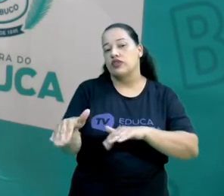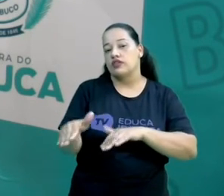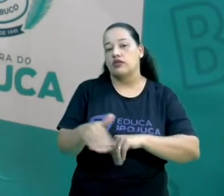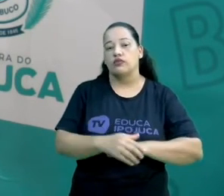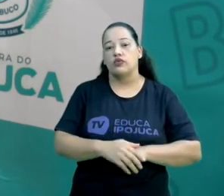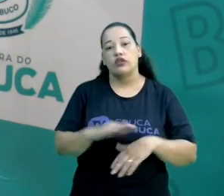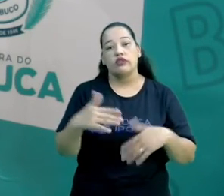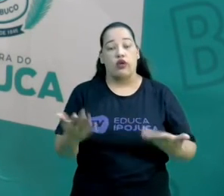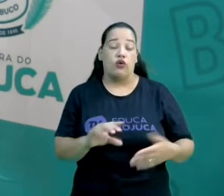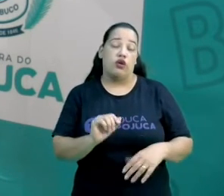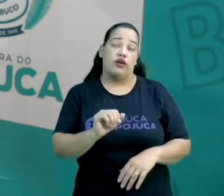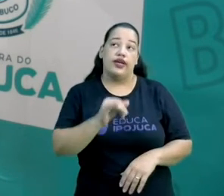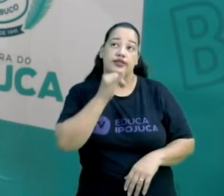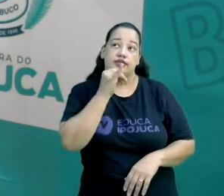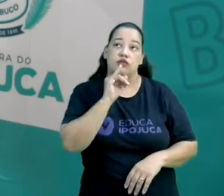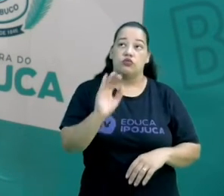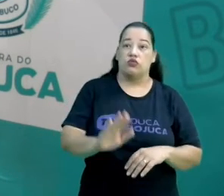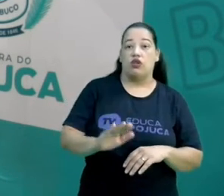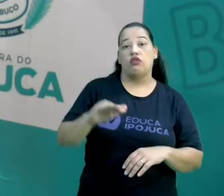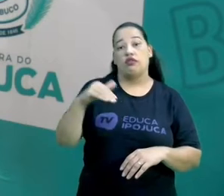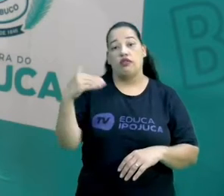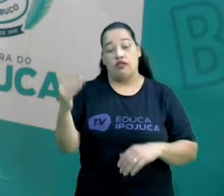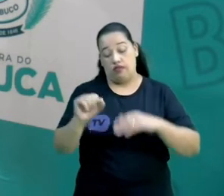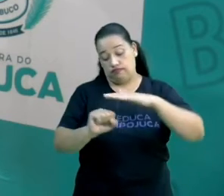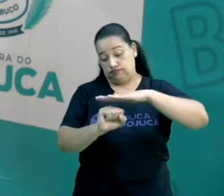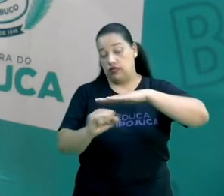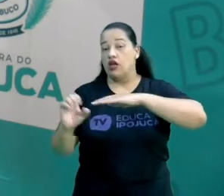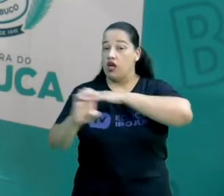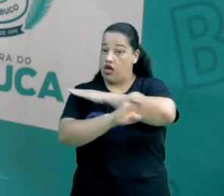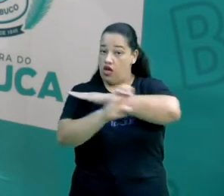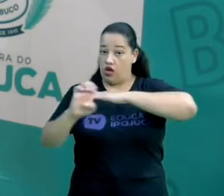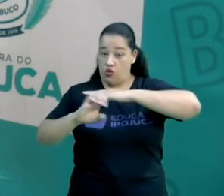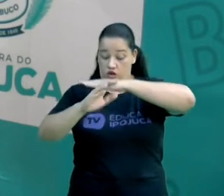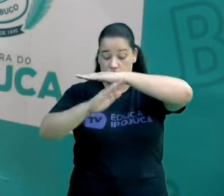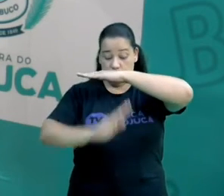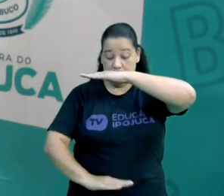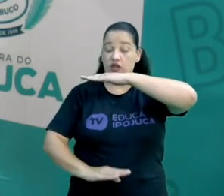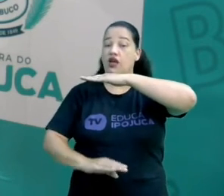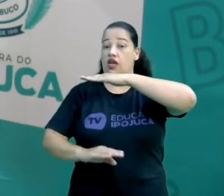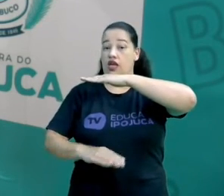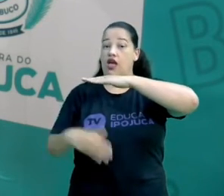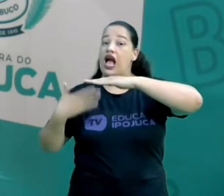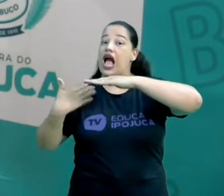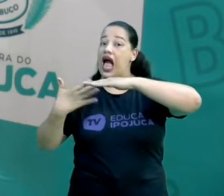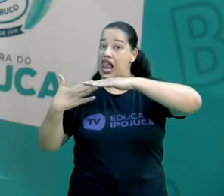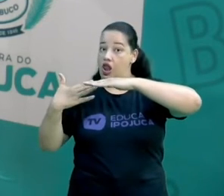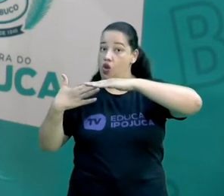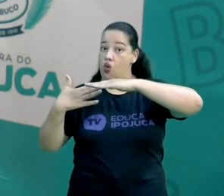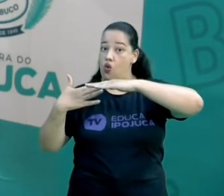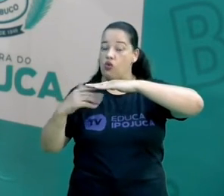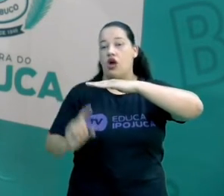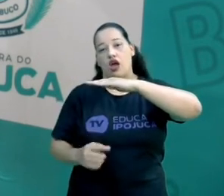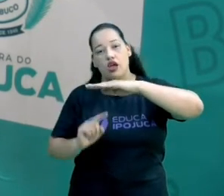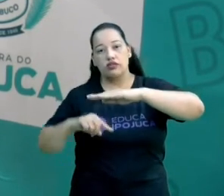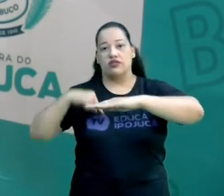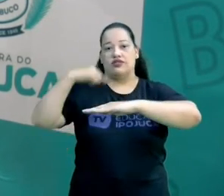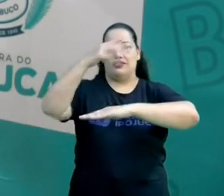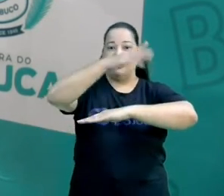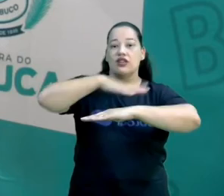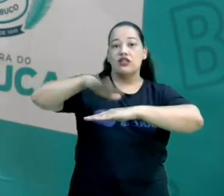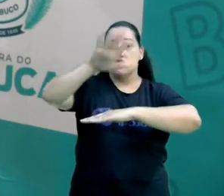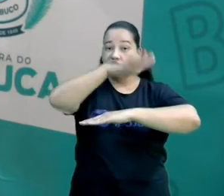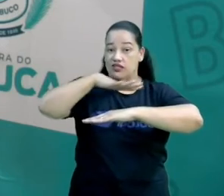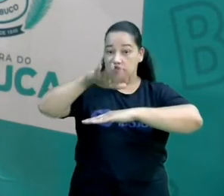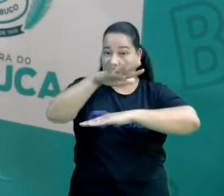sul é verão, ou seja, abaixo da linha do Equador é verão, acima da linha do Equador é inverno. Então,